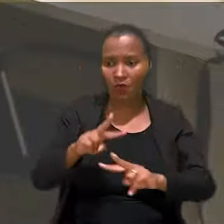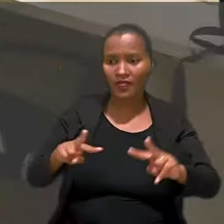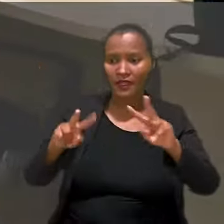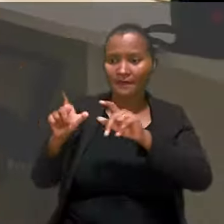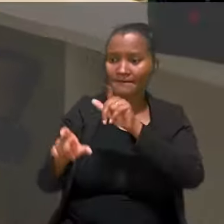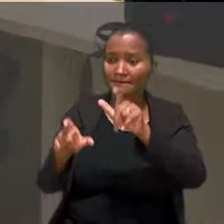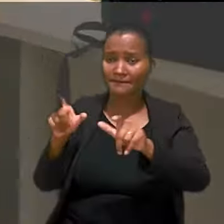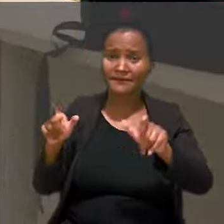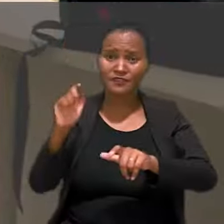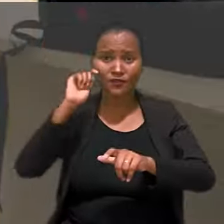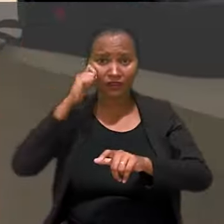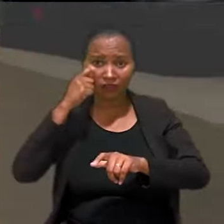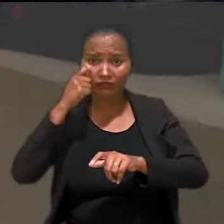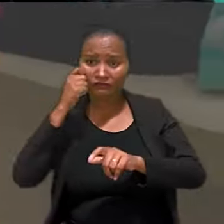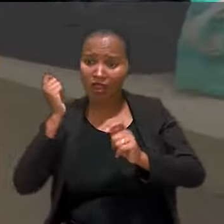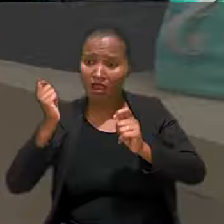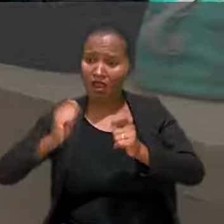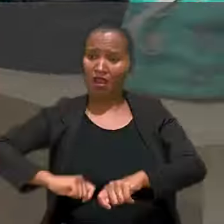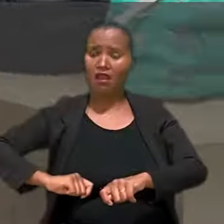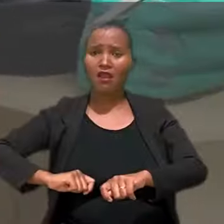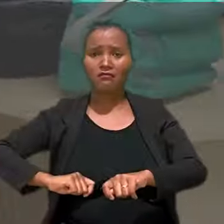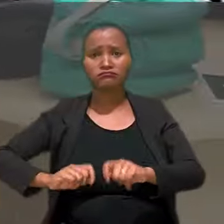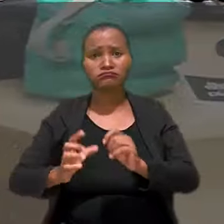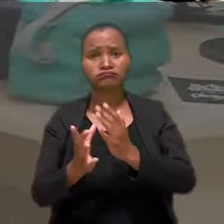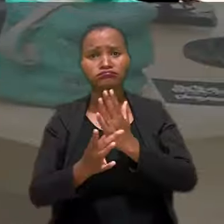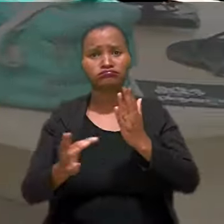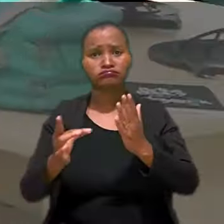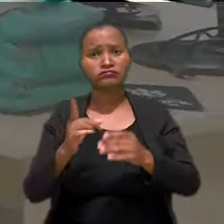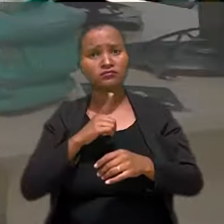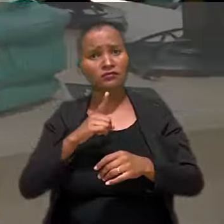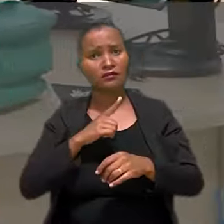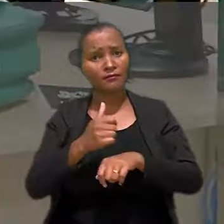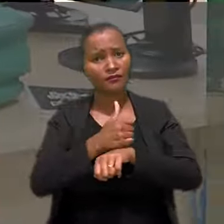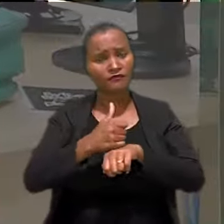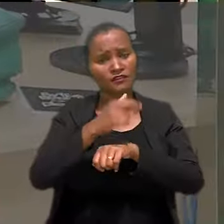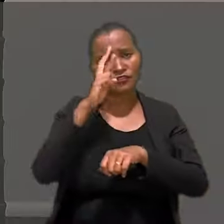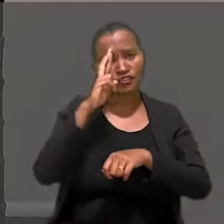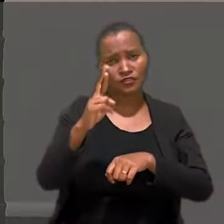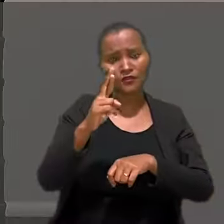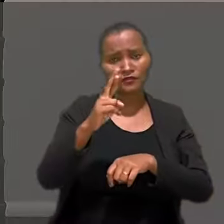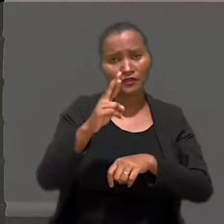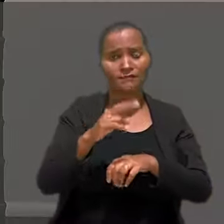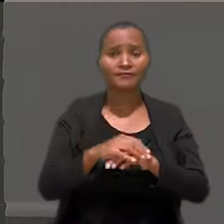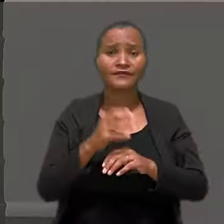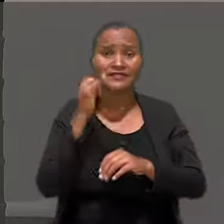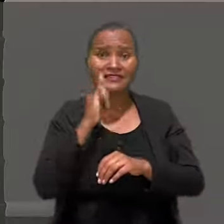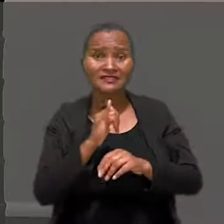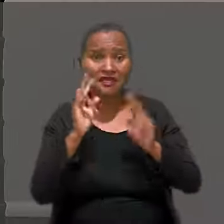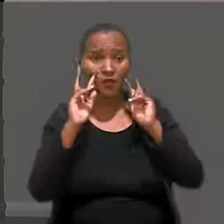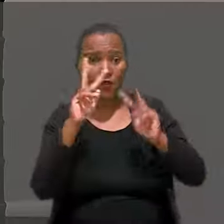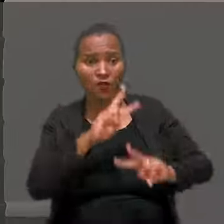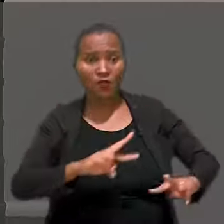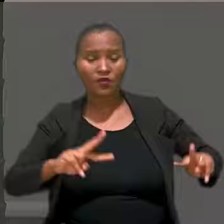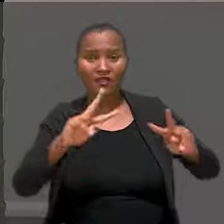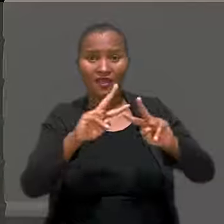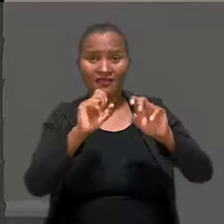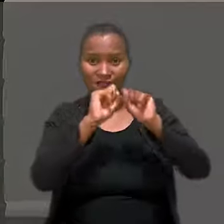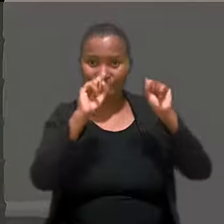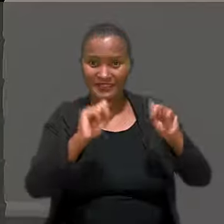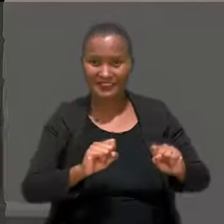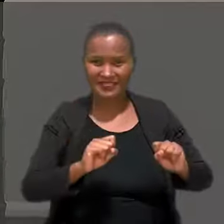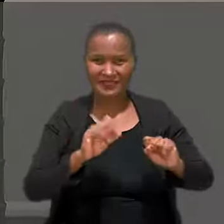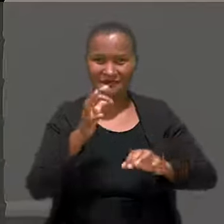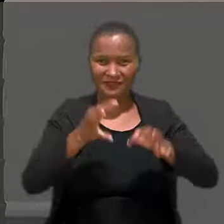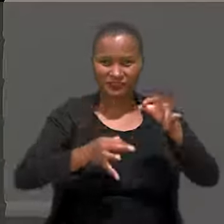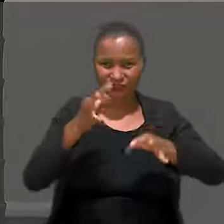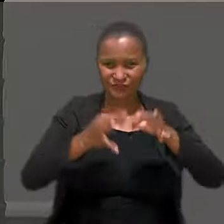como pessoas hábeis e aptas a estarem em cargo de gestão. Se formos olhar para o próprio sistema de justiça, fazendo uma